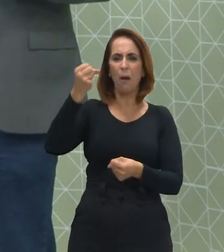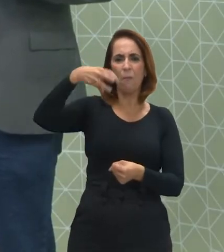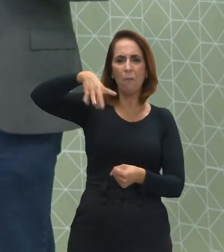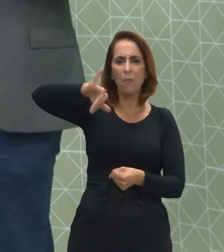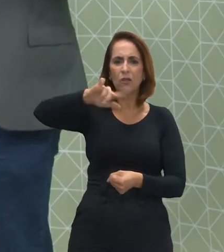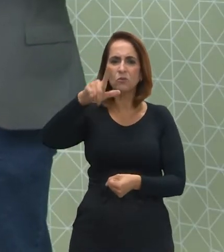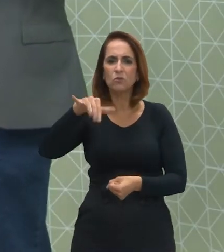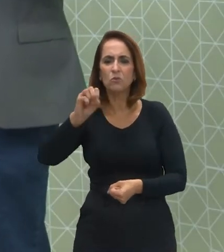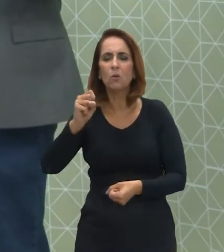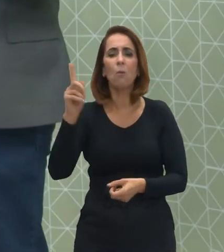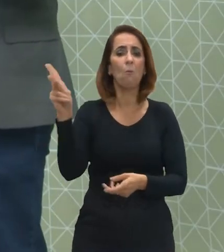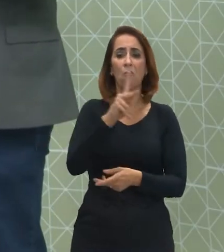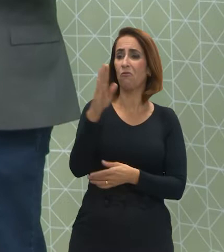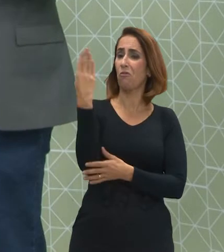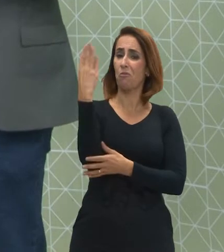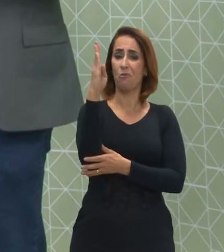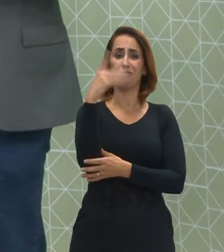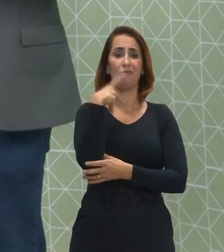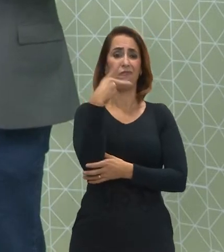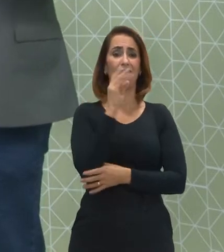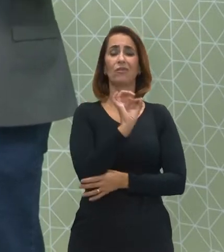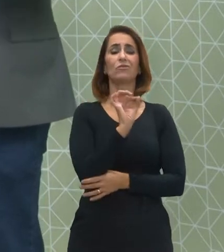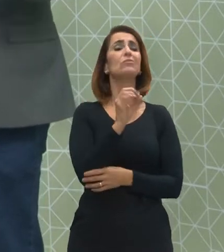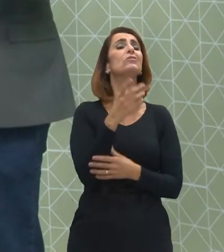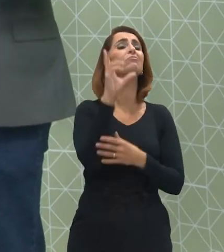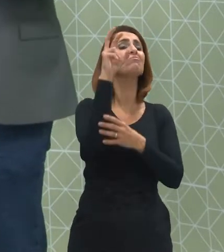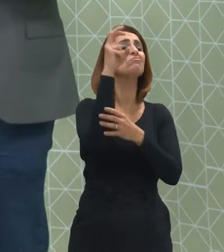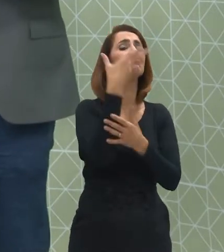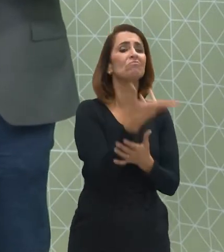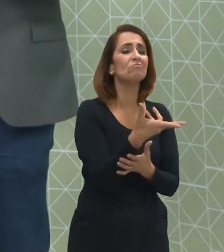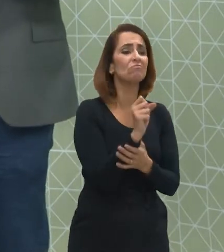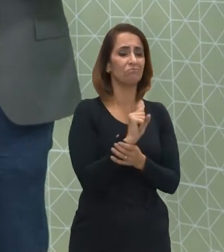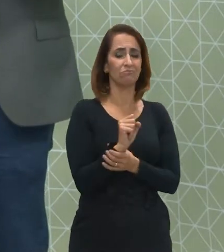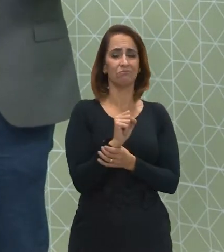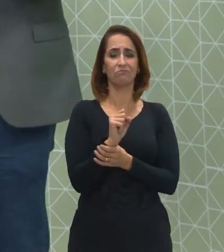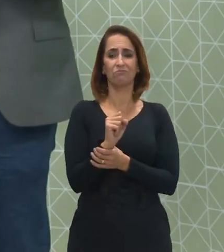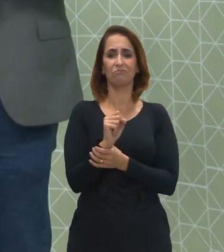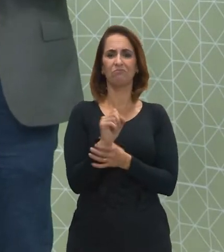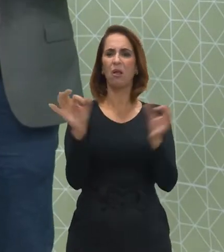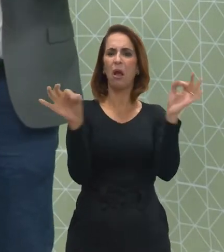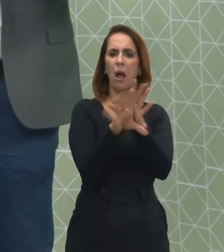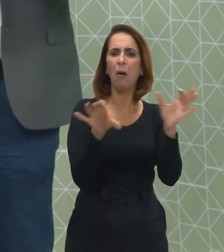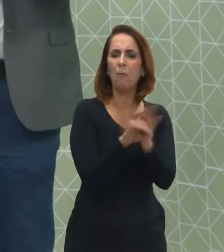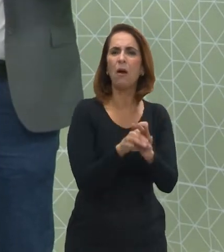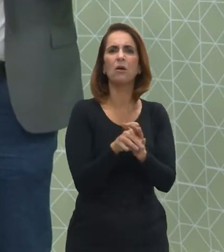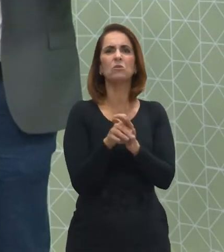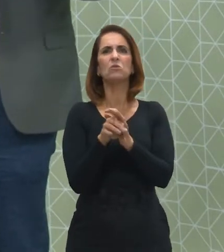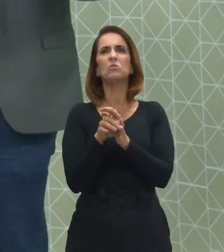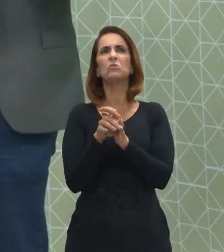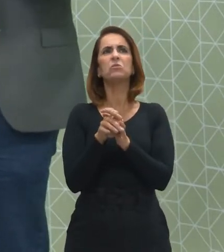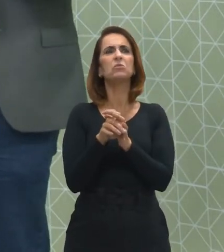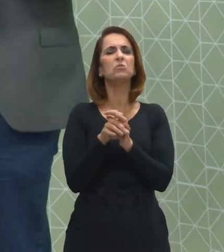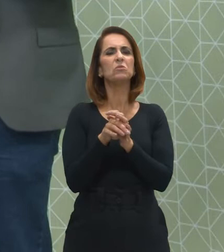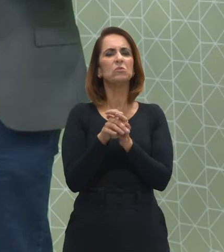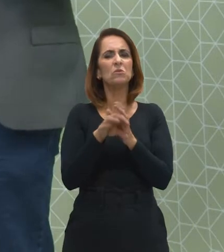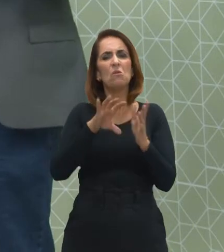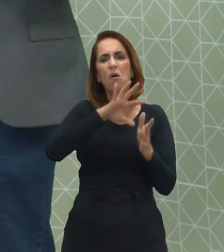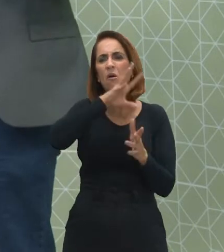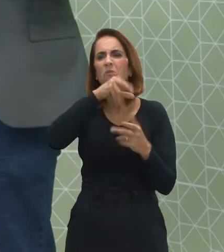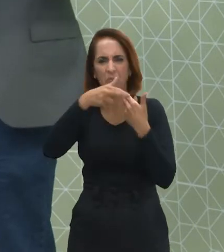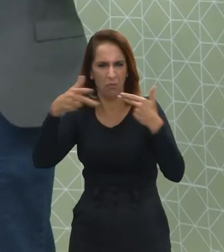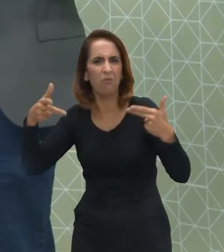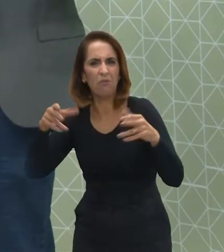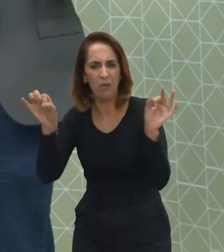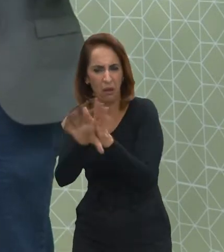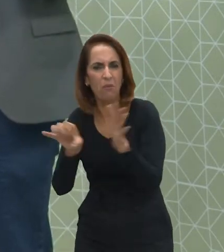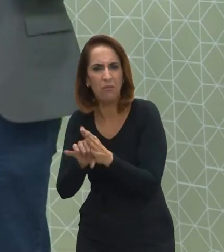professor de biologia também estava falando sobre a extinção de algumas espécies nesse bioma, isso e aquilo.